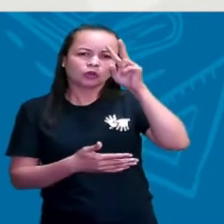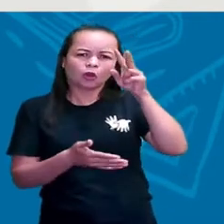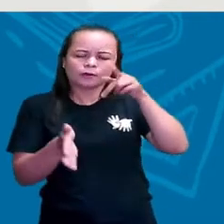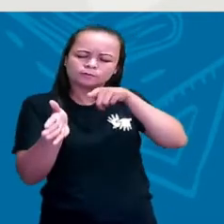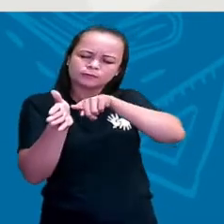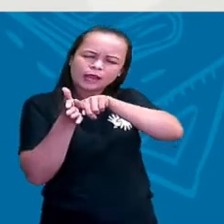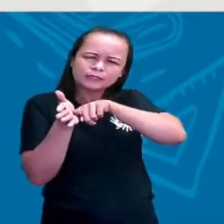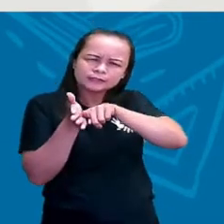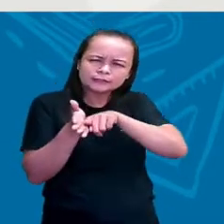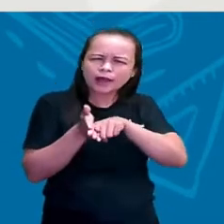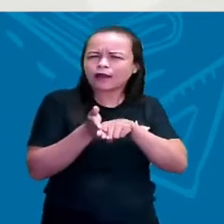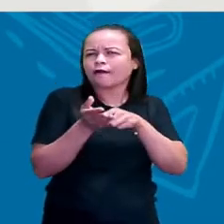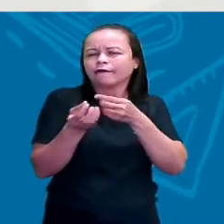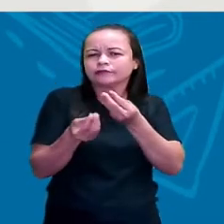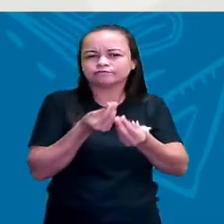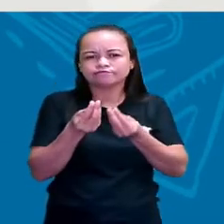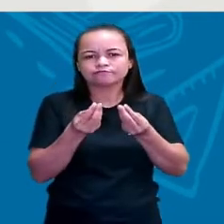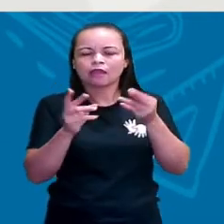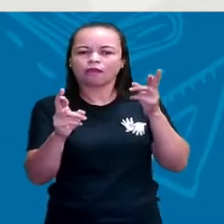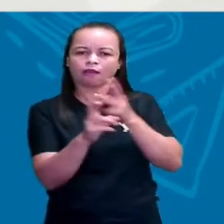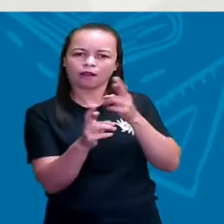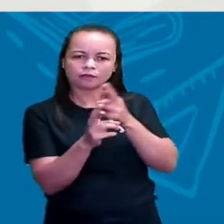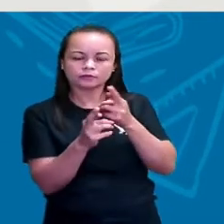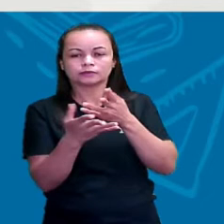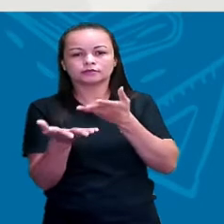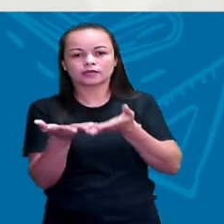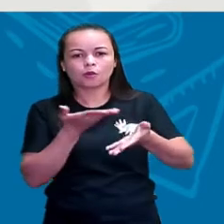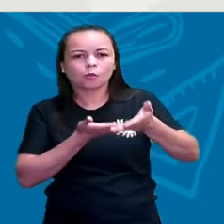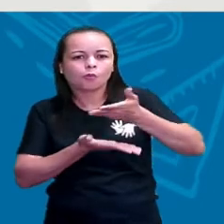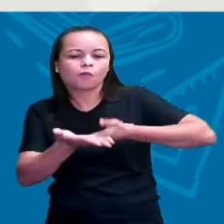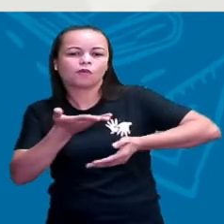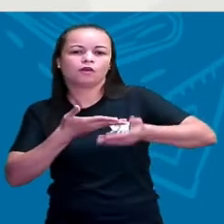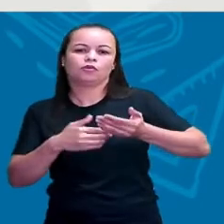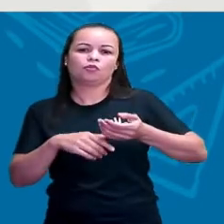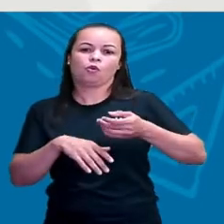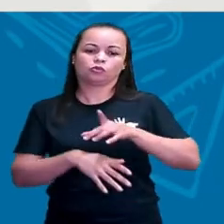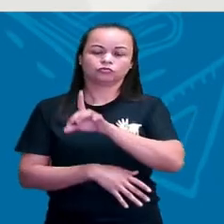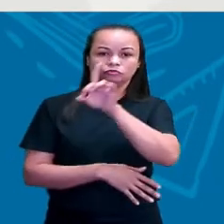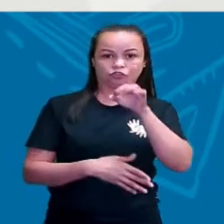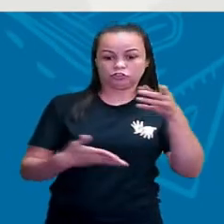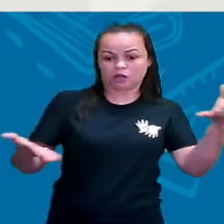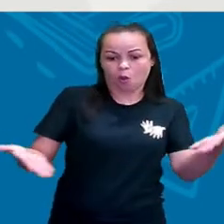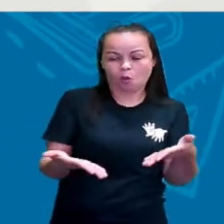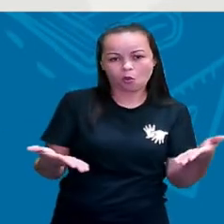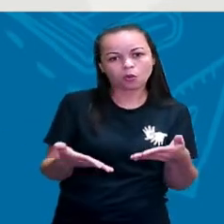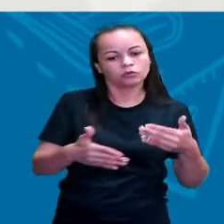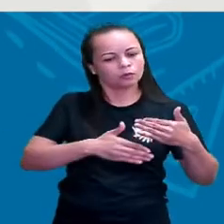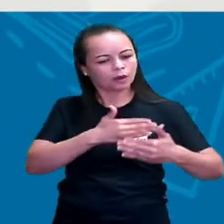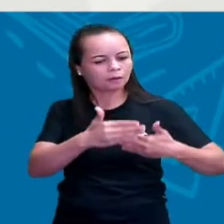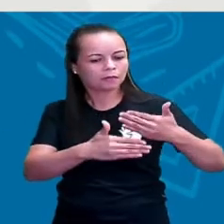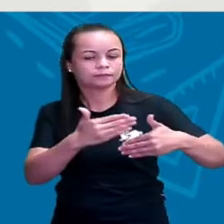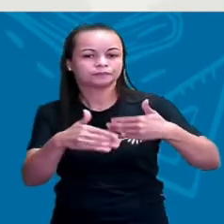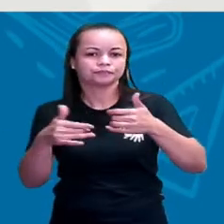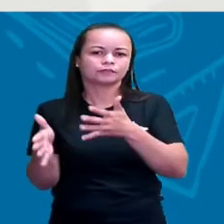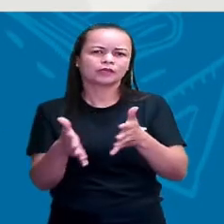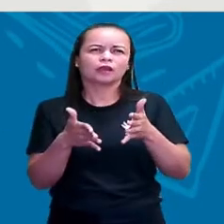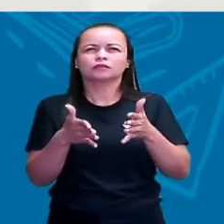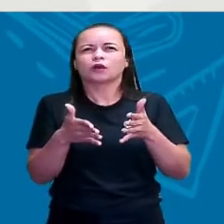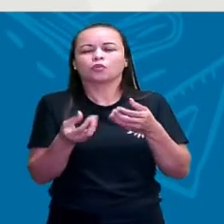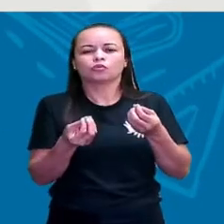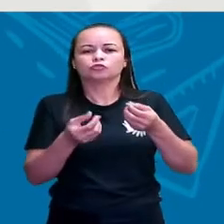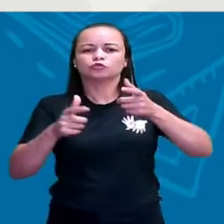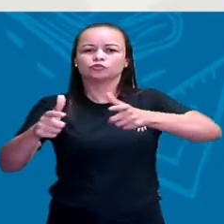essas questões, Essa relação que o passado tem com os dias atuais, pra gente poder entender melhor os lugares em que a gente